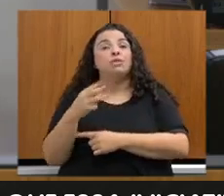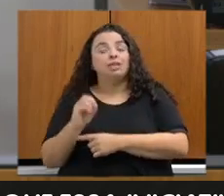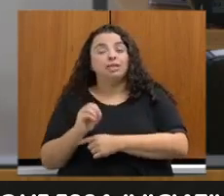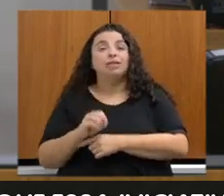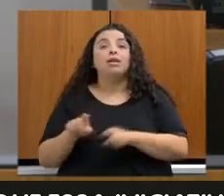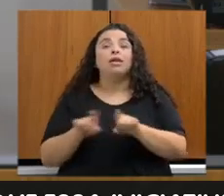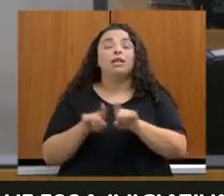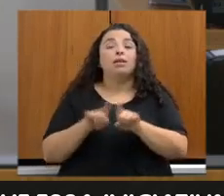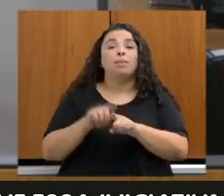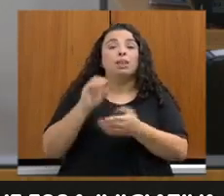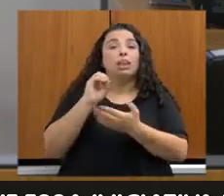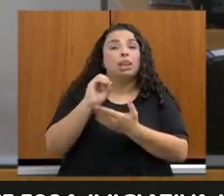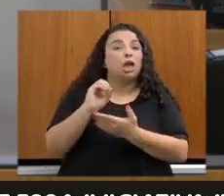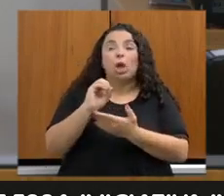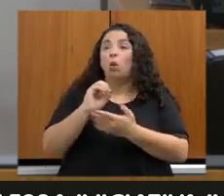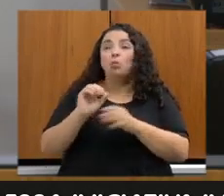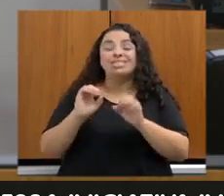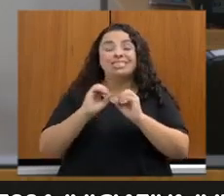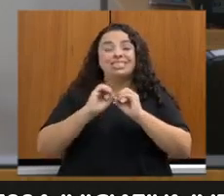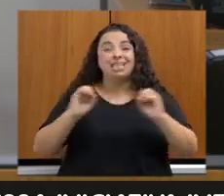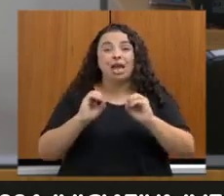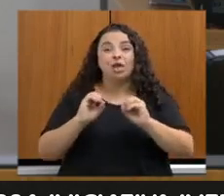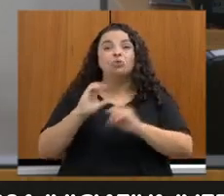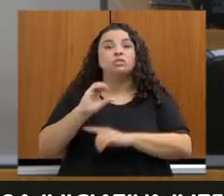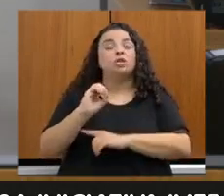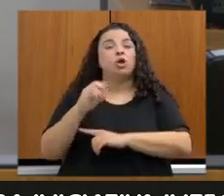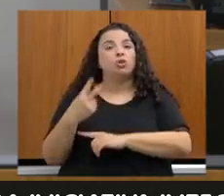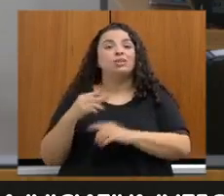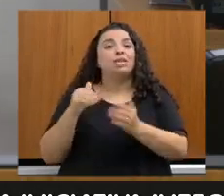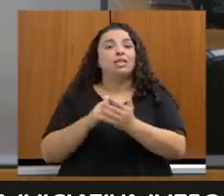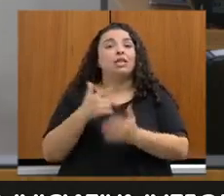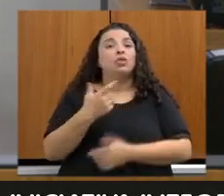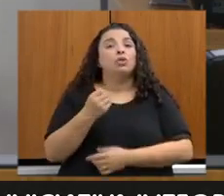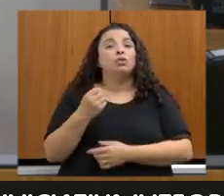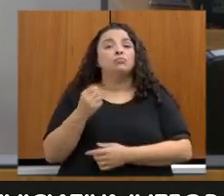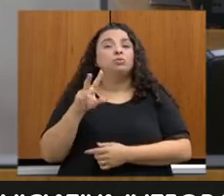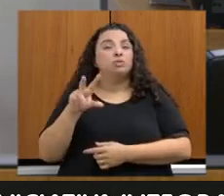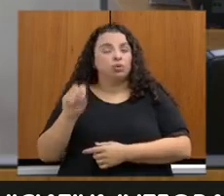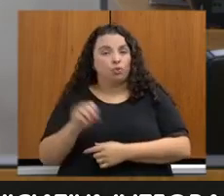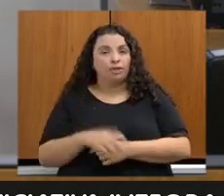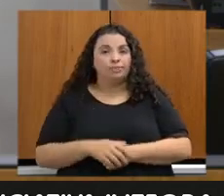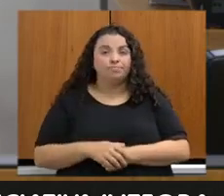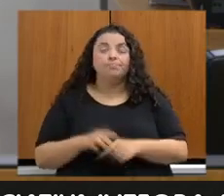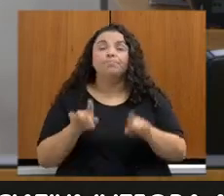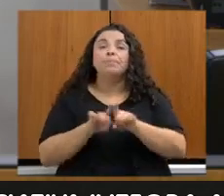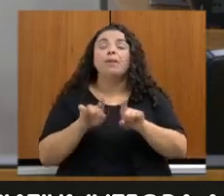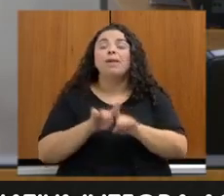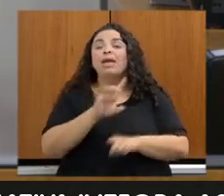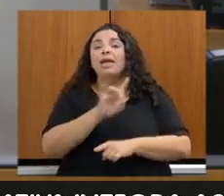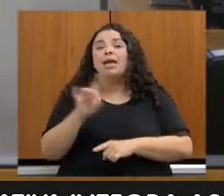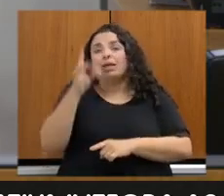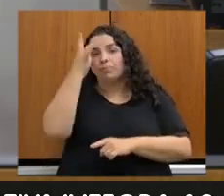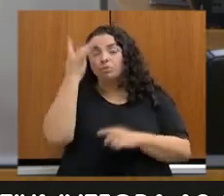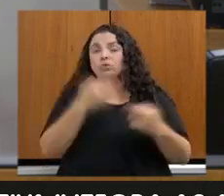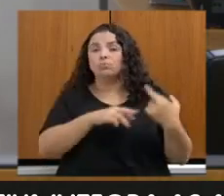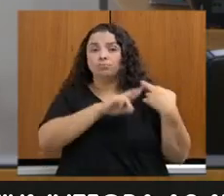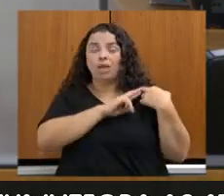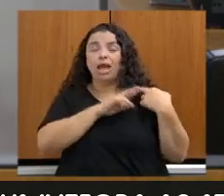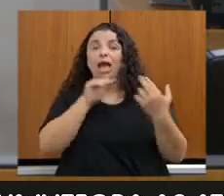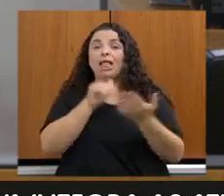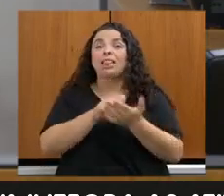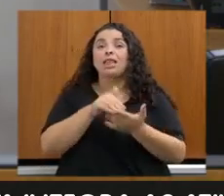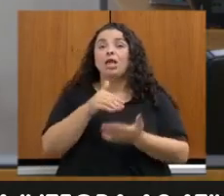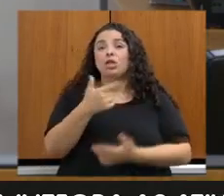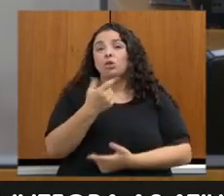Além disso, uma das principais vitórias do acordo foi a obrigação de os signatários apresentarem, até o final de 2022,